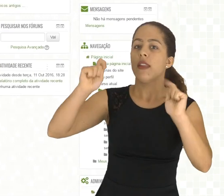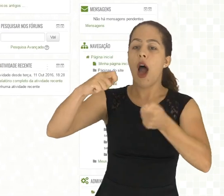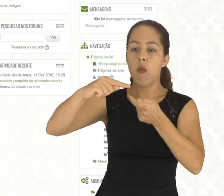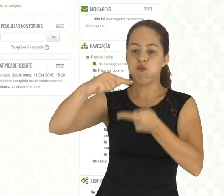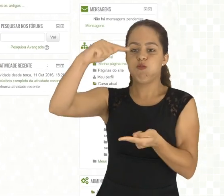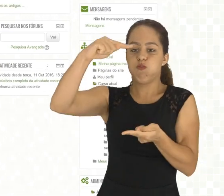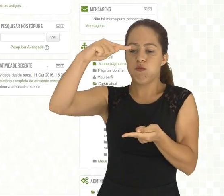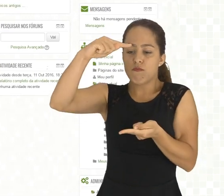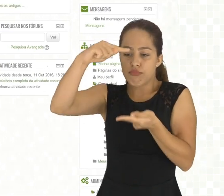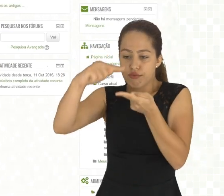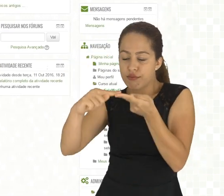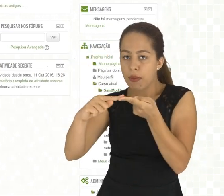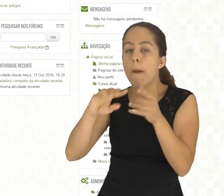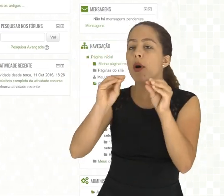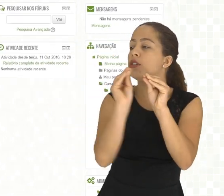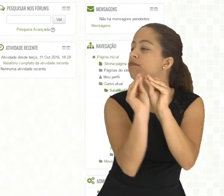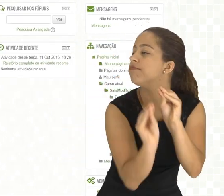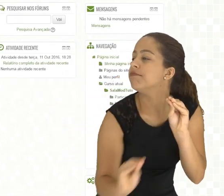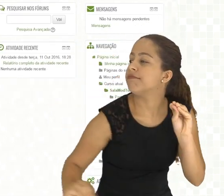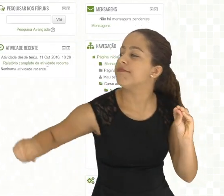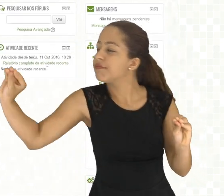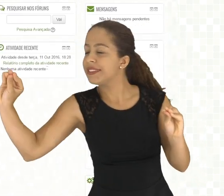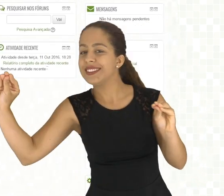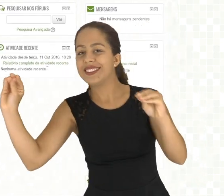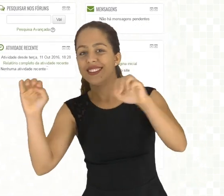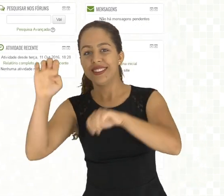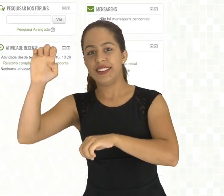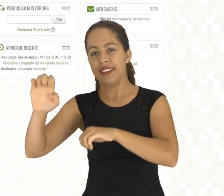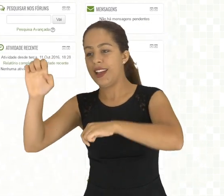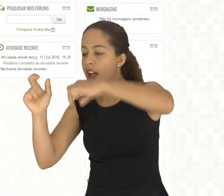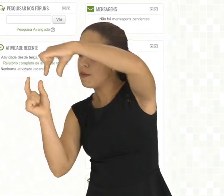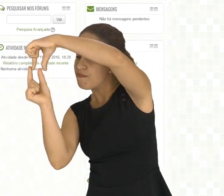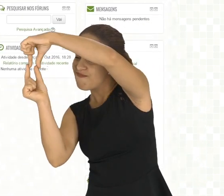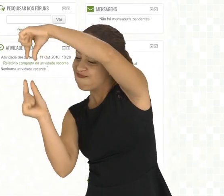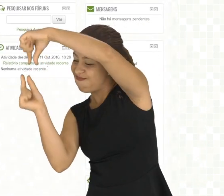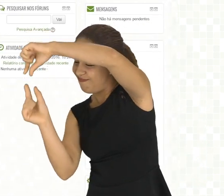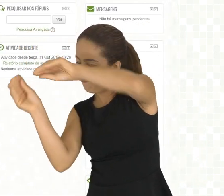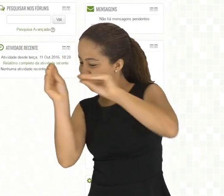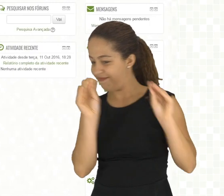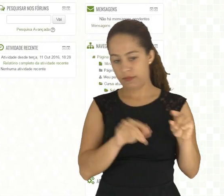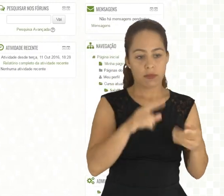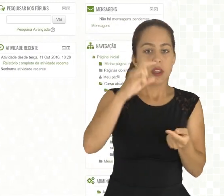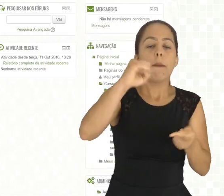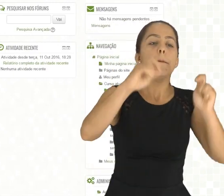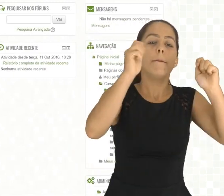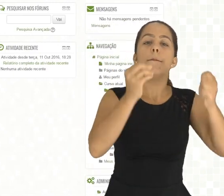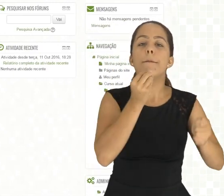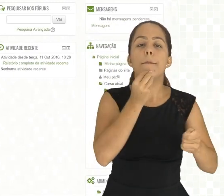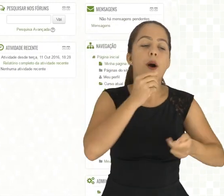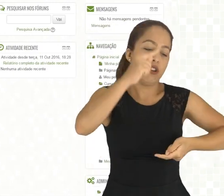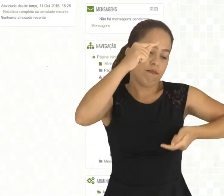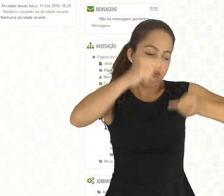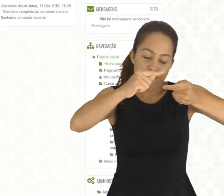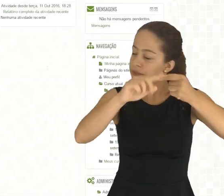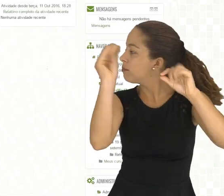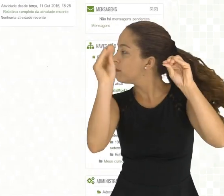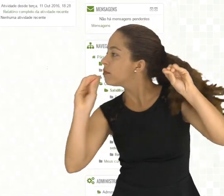joga esse bloco para o lado esquerdo. Veja que o calendário veio para cá. E assim você pode